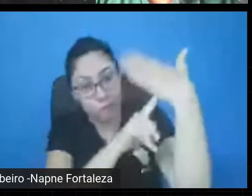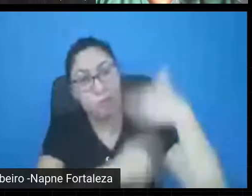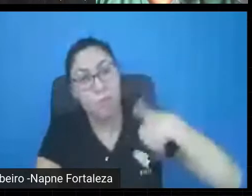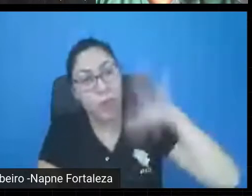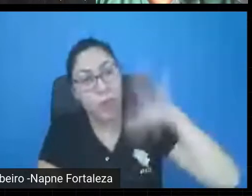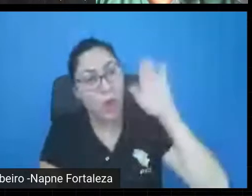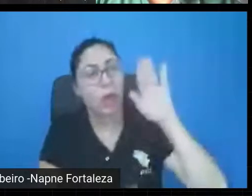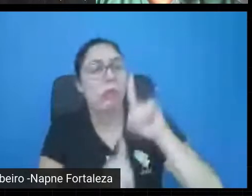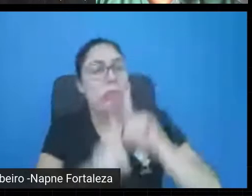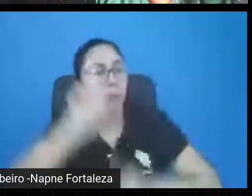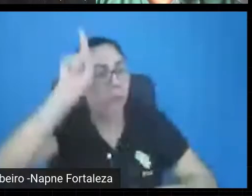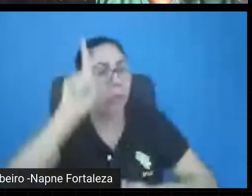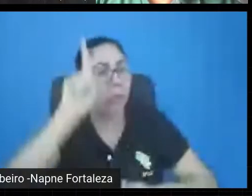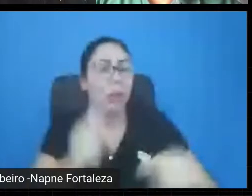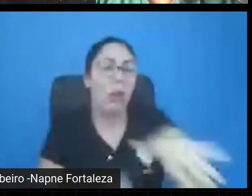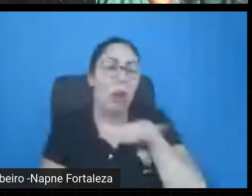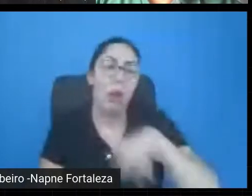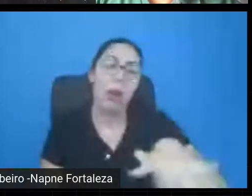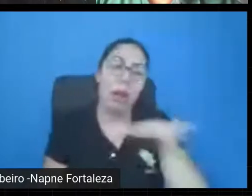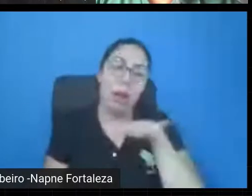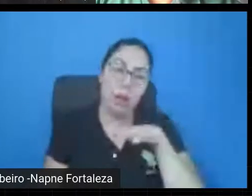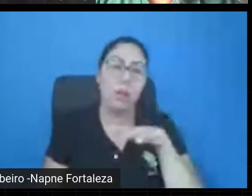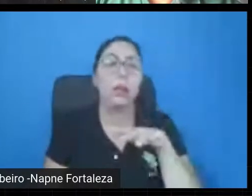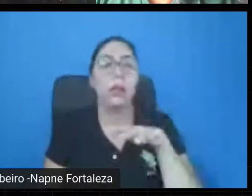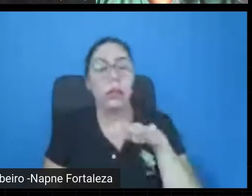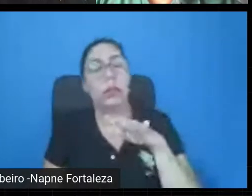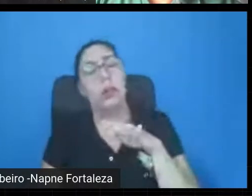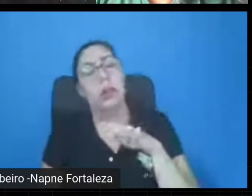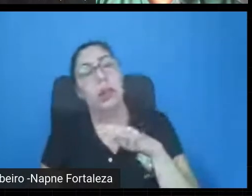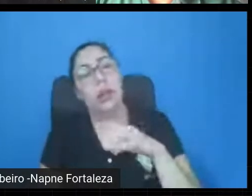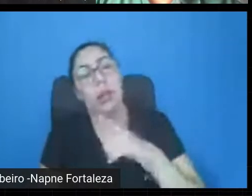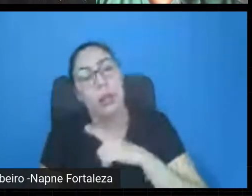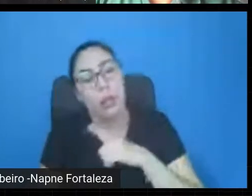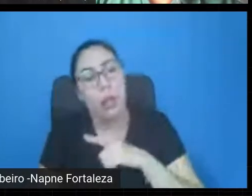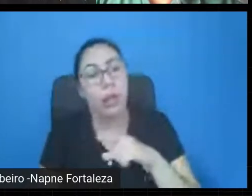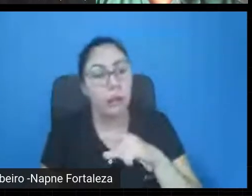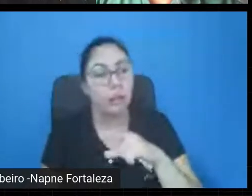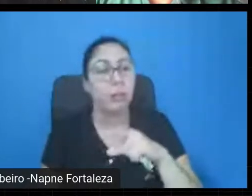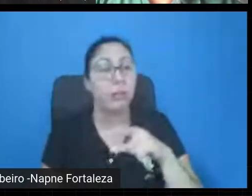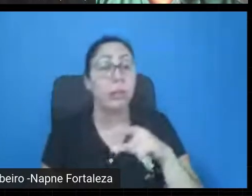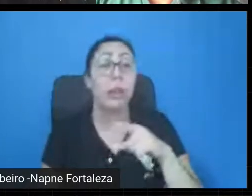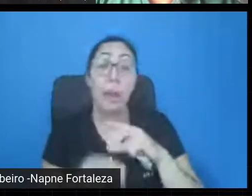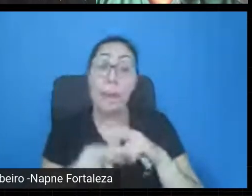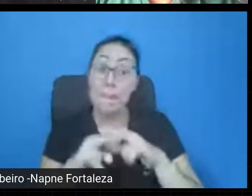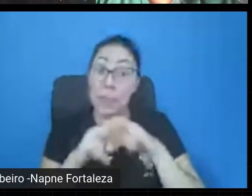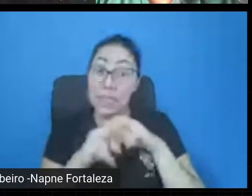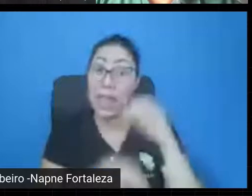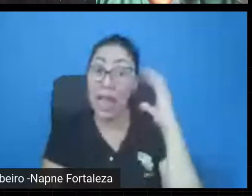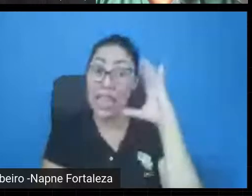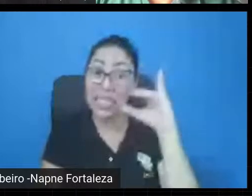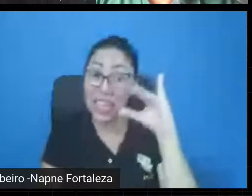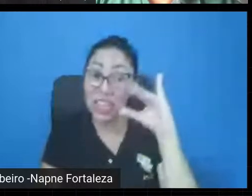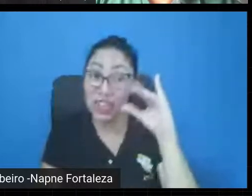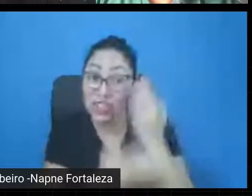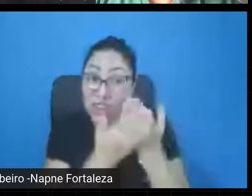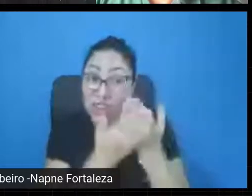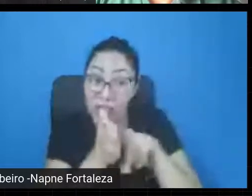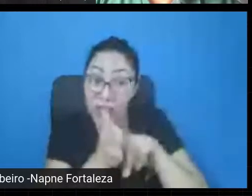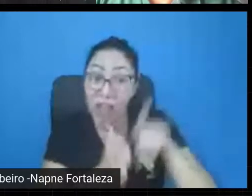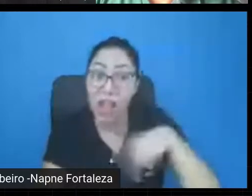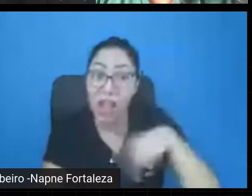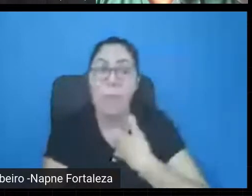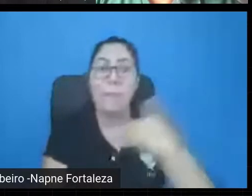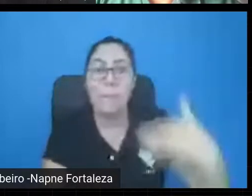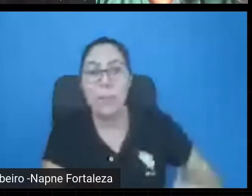astronomia, mas a parte científica é pública, porque é conhecimento puro, e